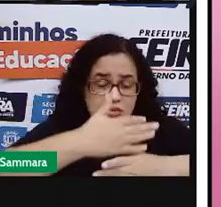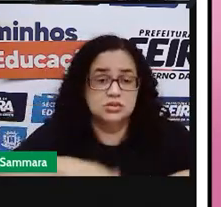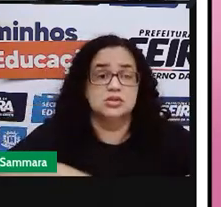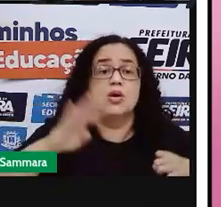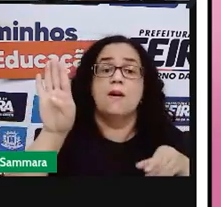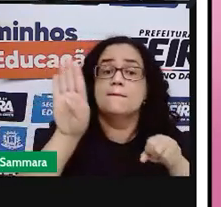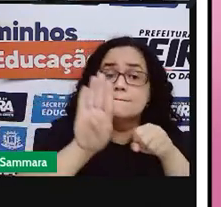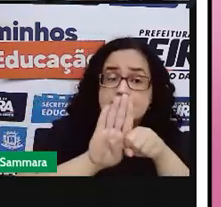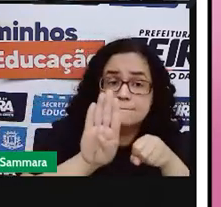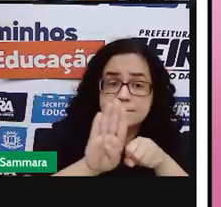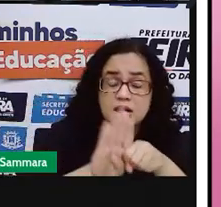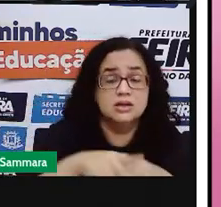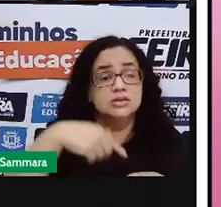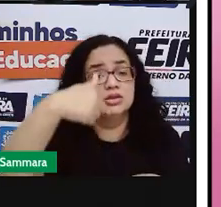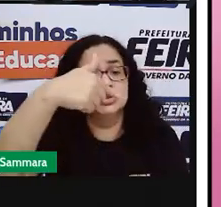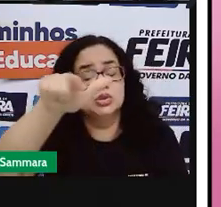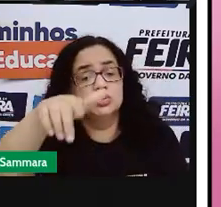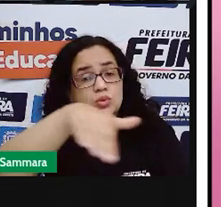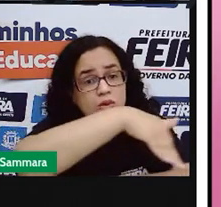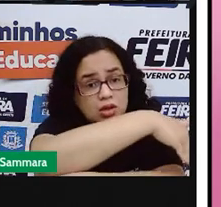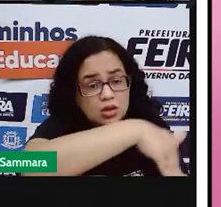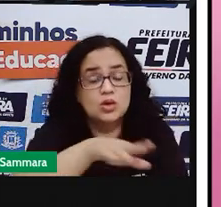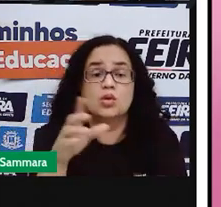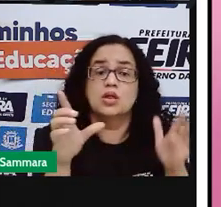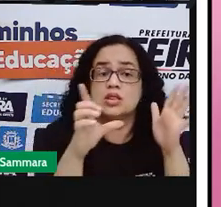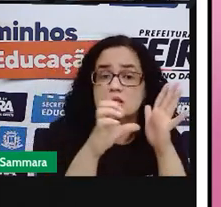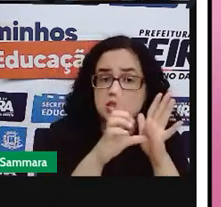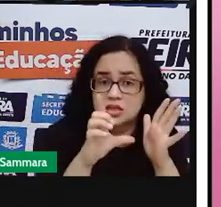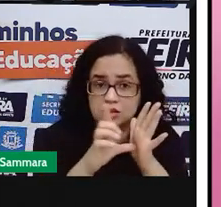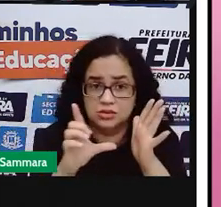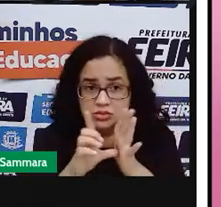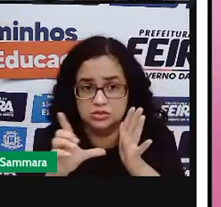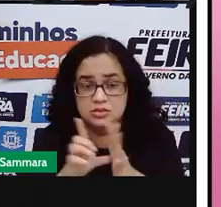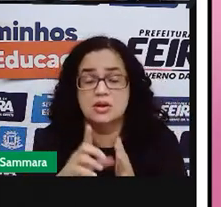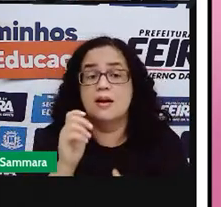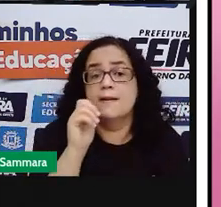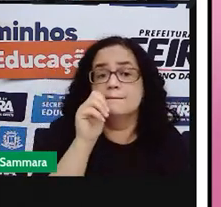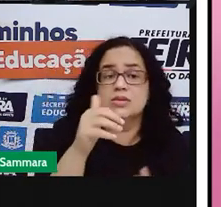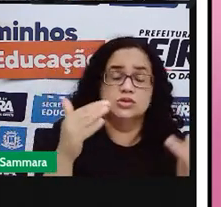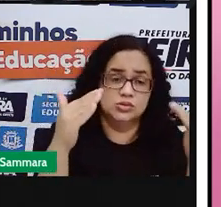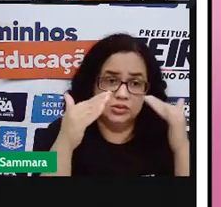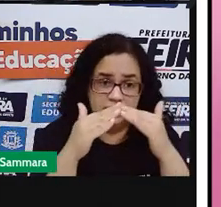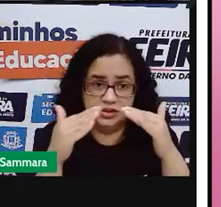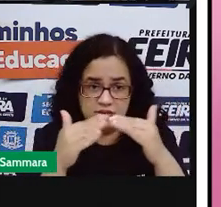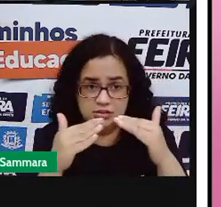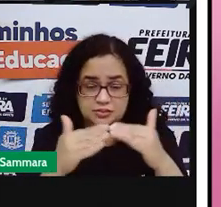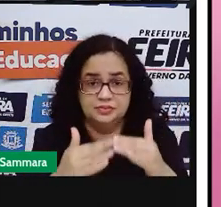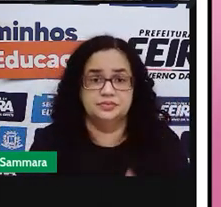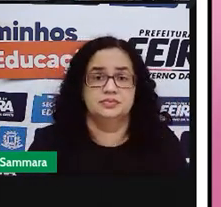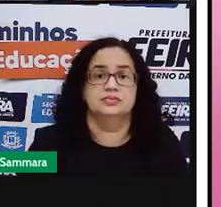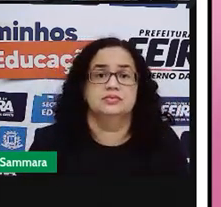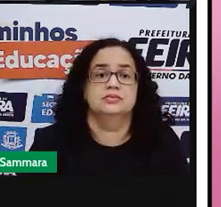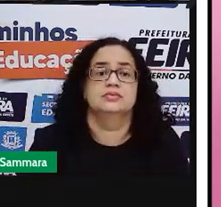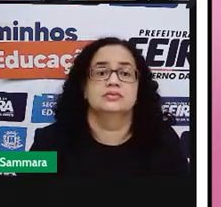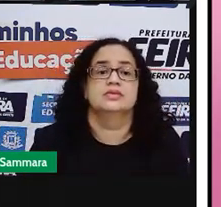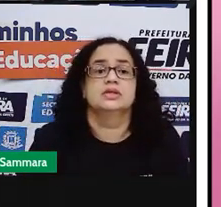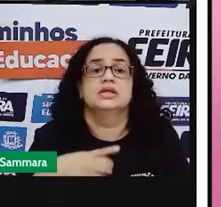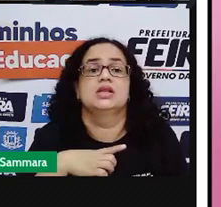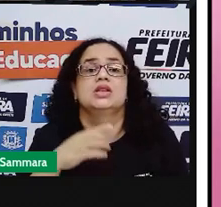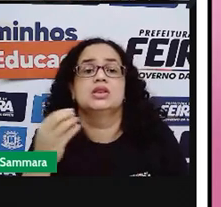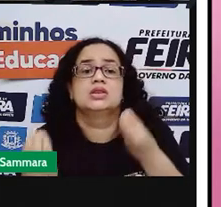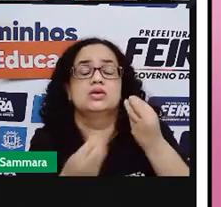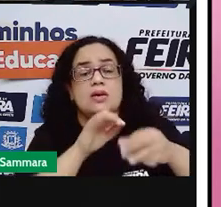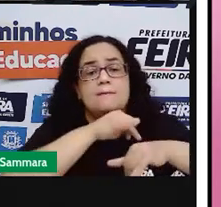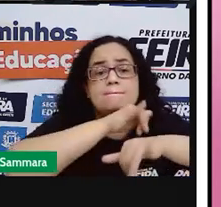bairro, na sua rua, nas lojas, nos comércios que tem aí próximo à sua casa? Agora, isso aqui é uma forma de